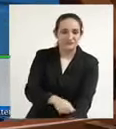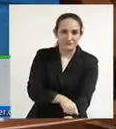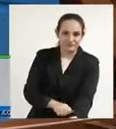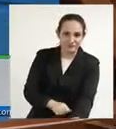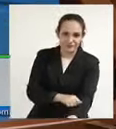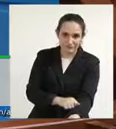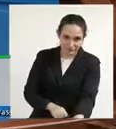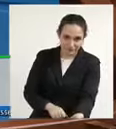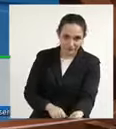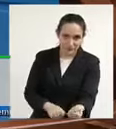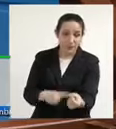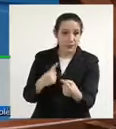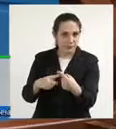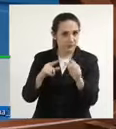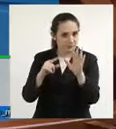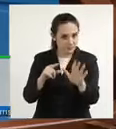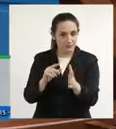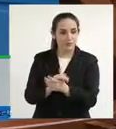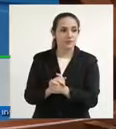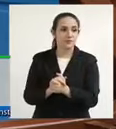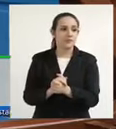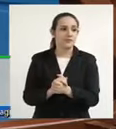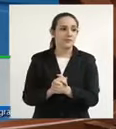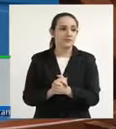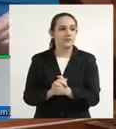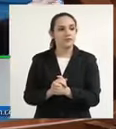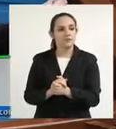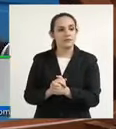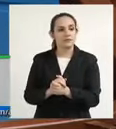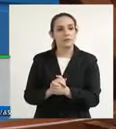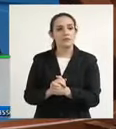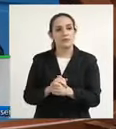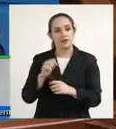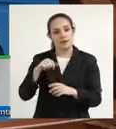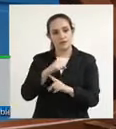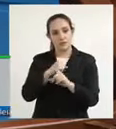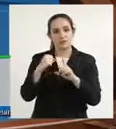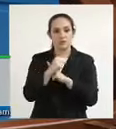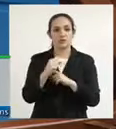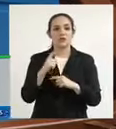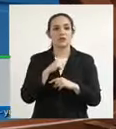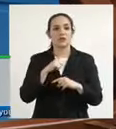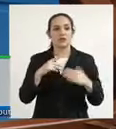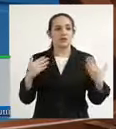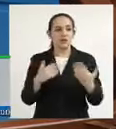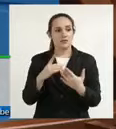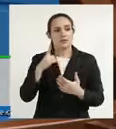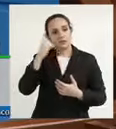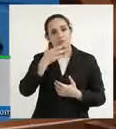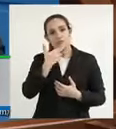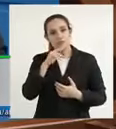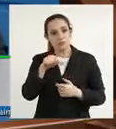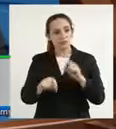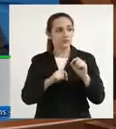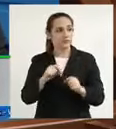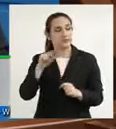é que entrou no meio da sociedade, deputado Renato Câmara,